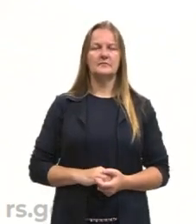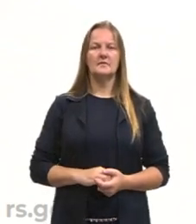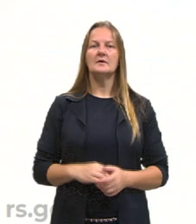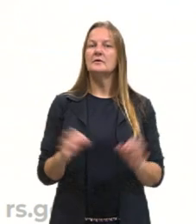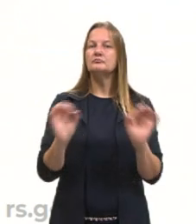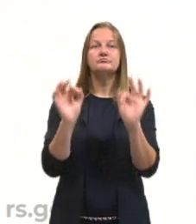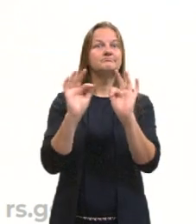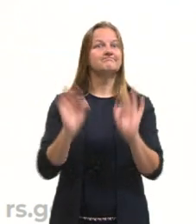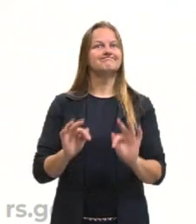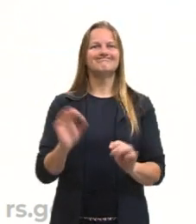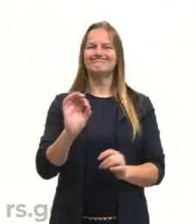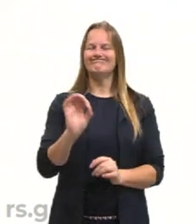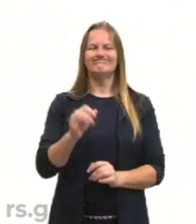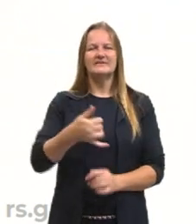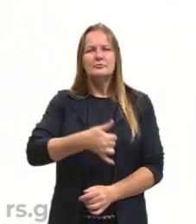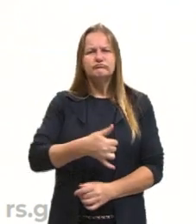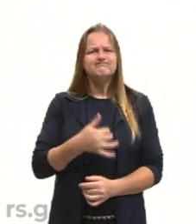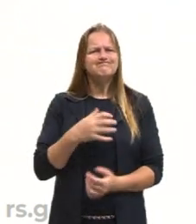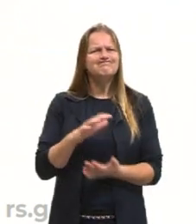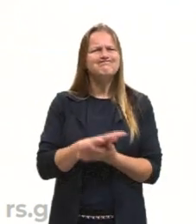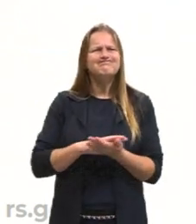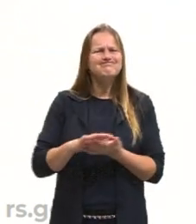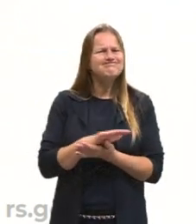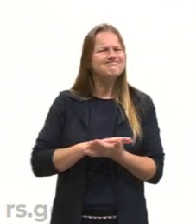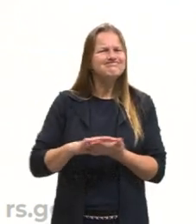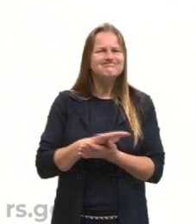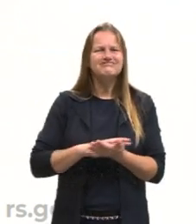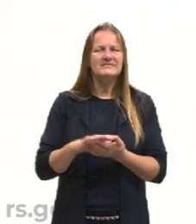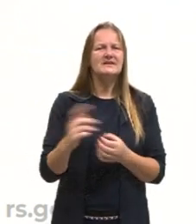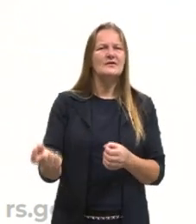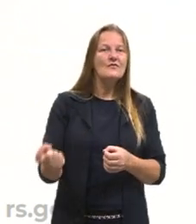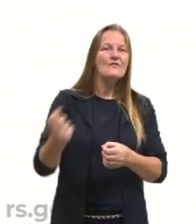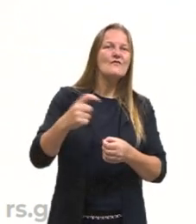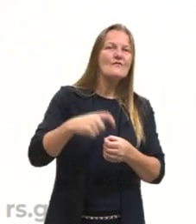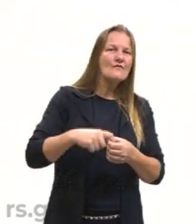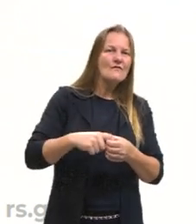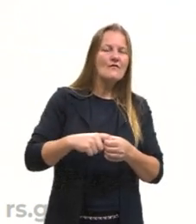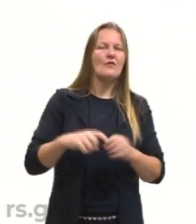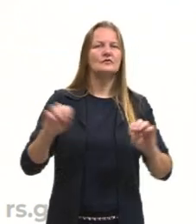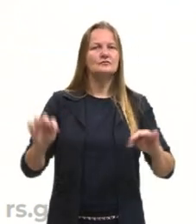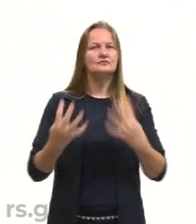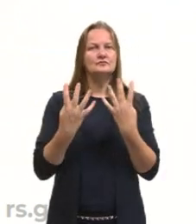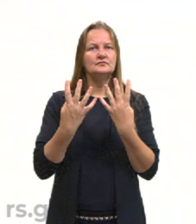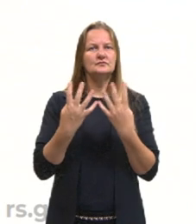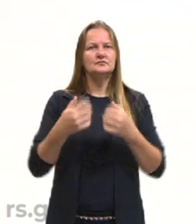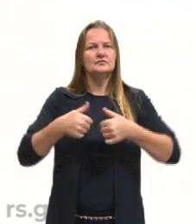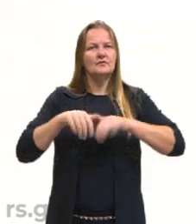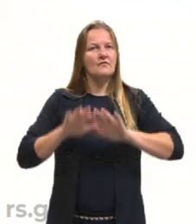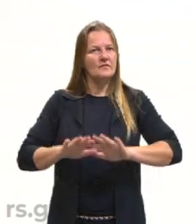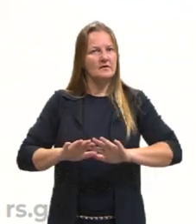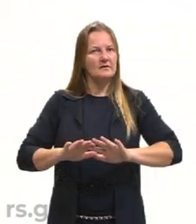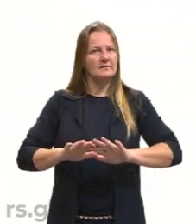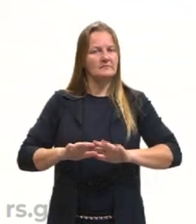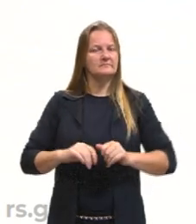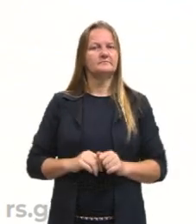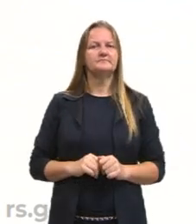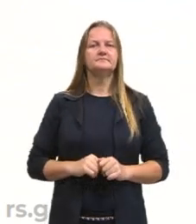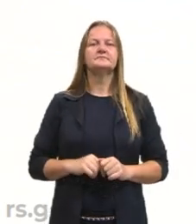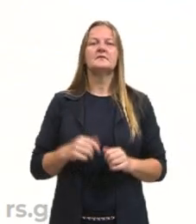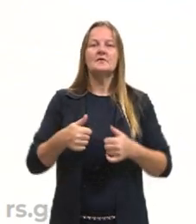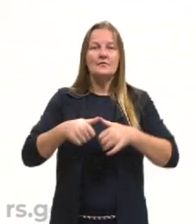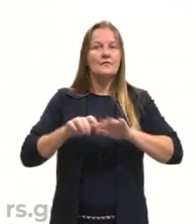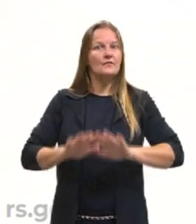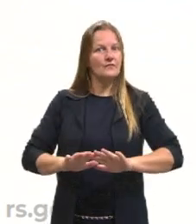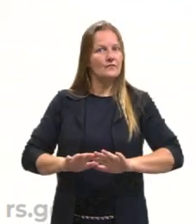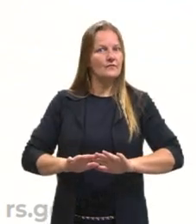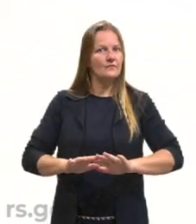foi feliz nessas tratativas. E aí ele volta novamente para Atenas. E aí ele se fixa em Atenas. Se fixando em